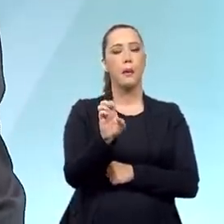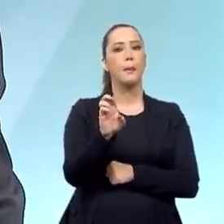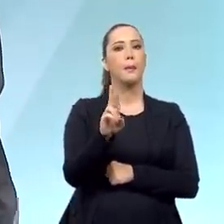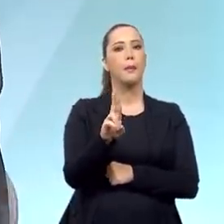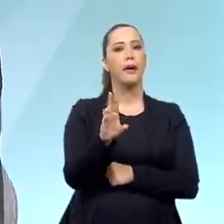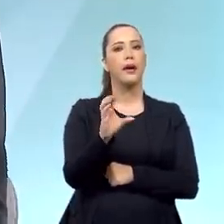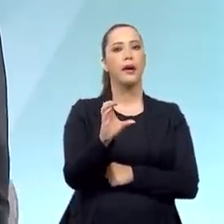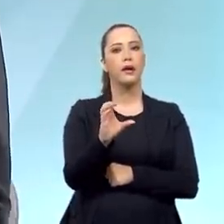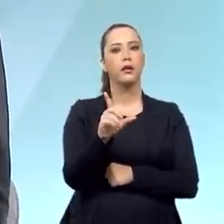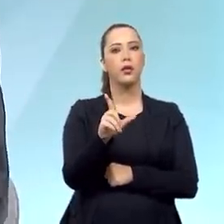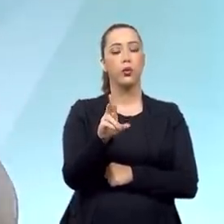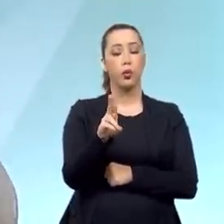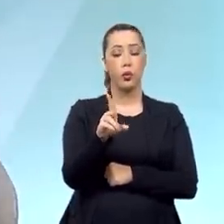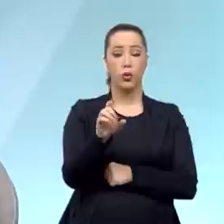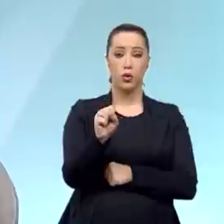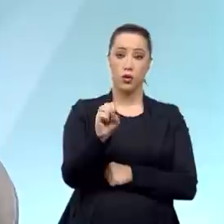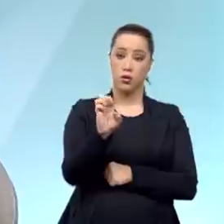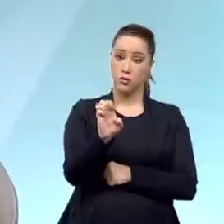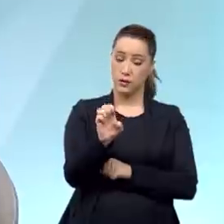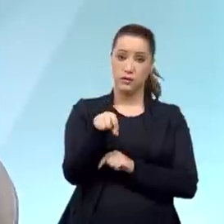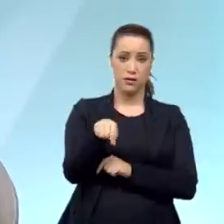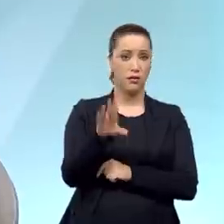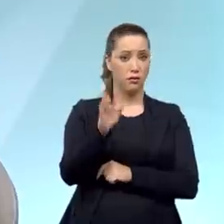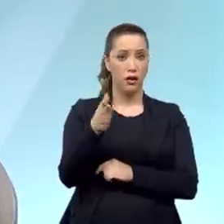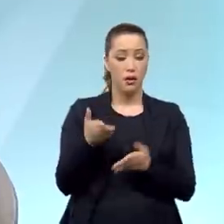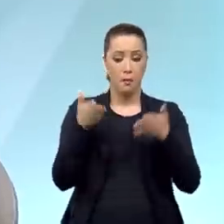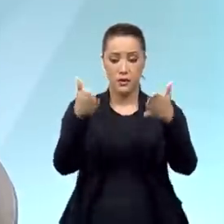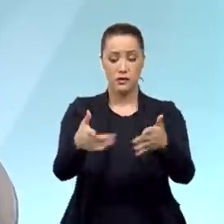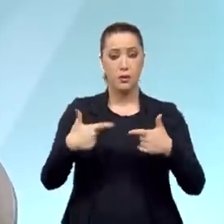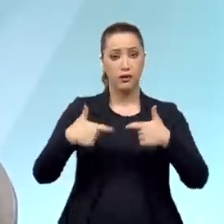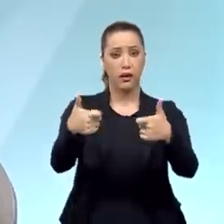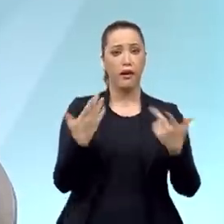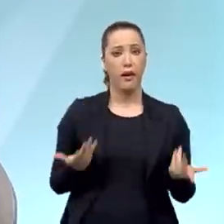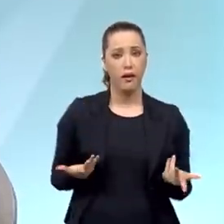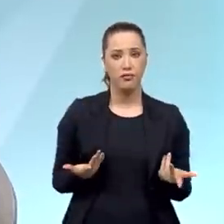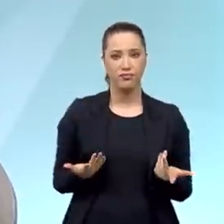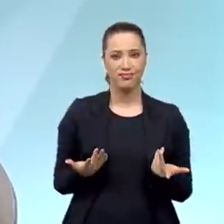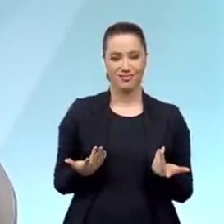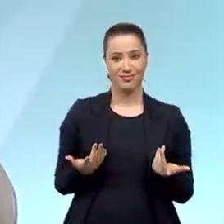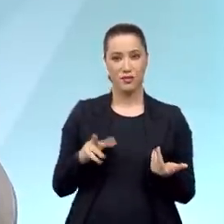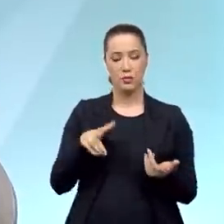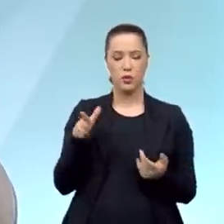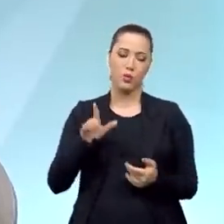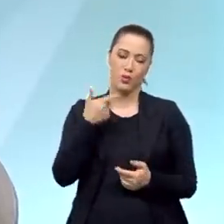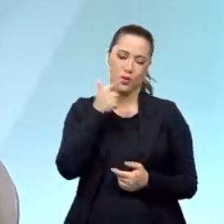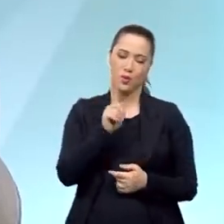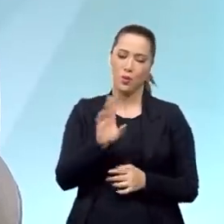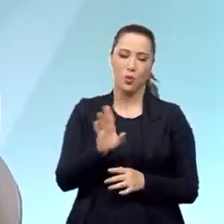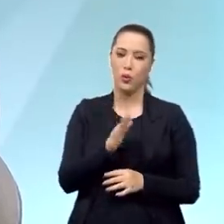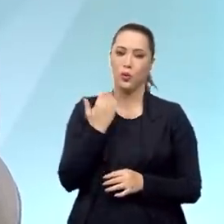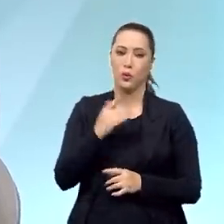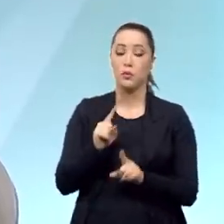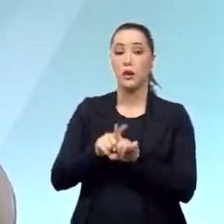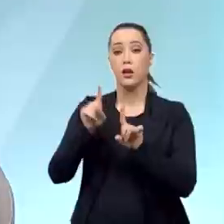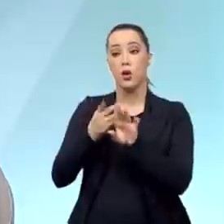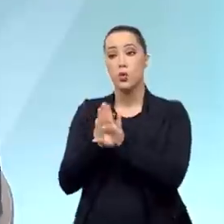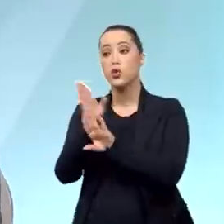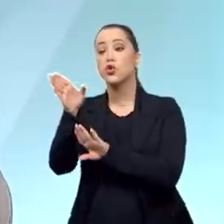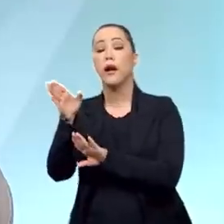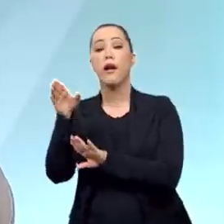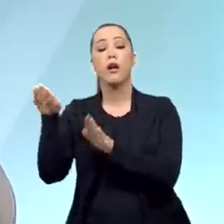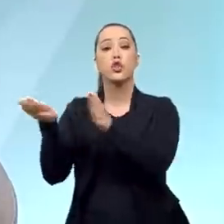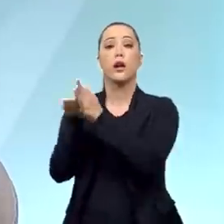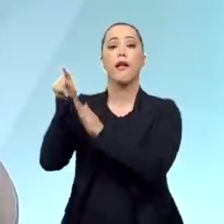outros. Então, quando a FEB desembarca na Itália, foi um sinal de vitória, de